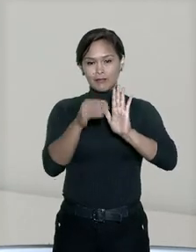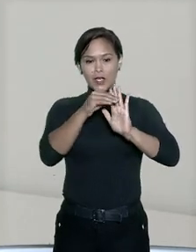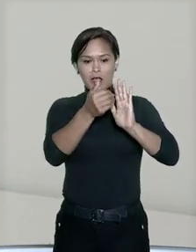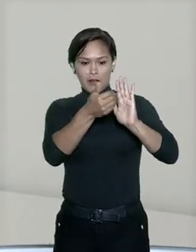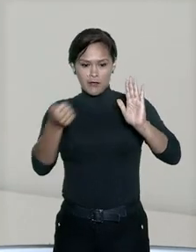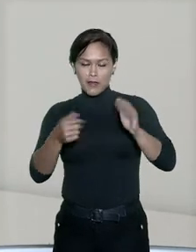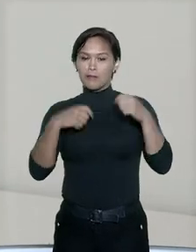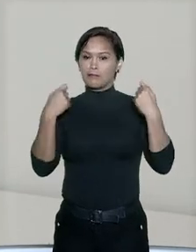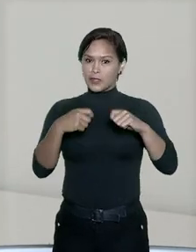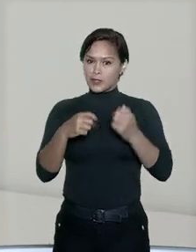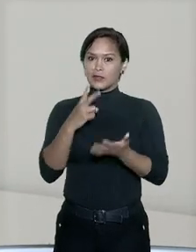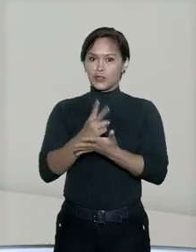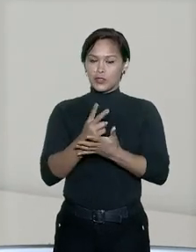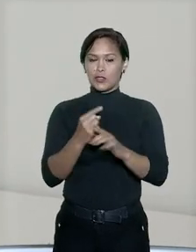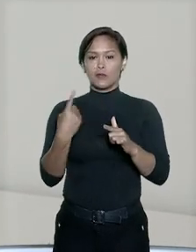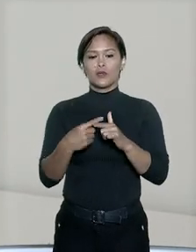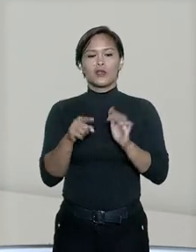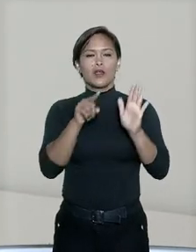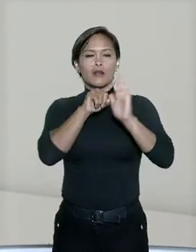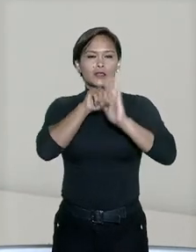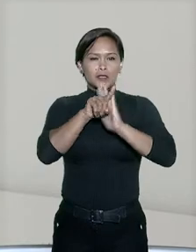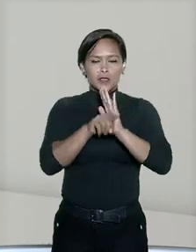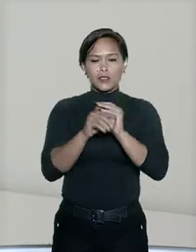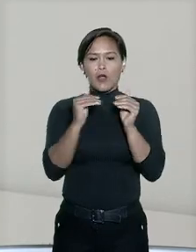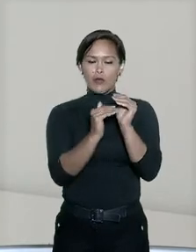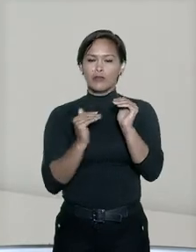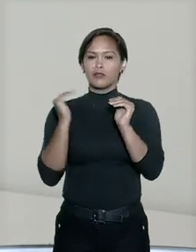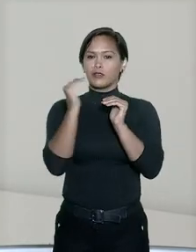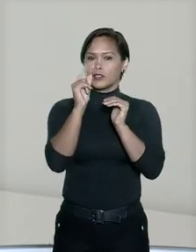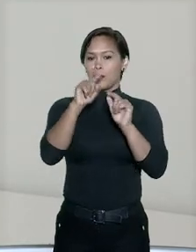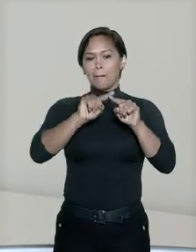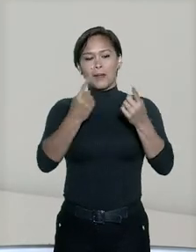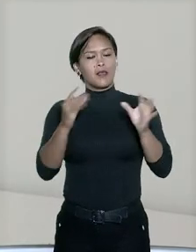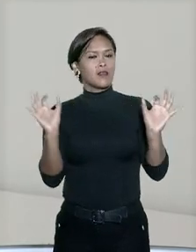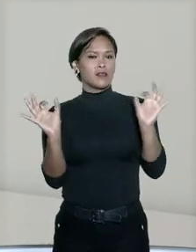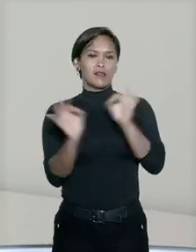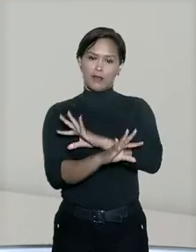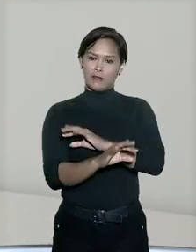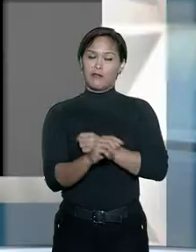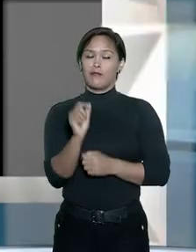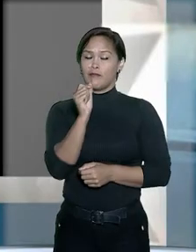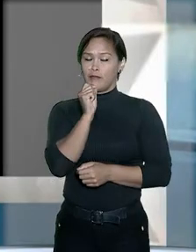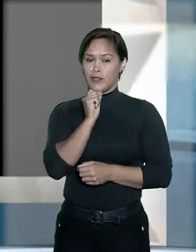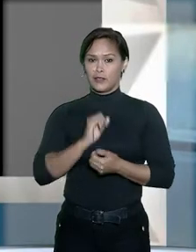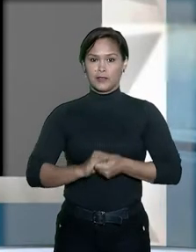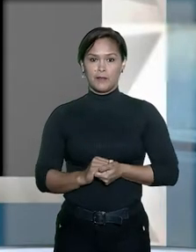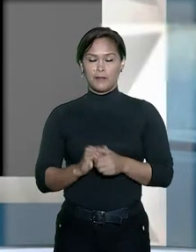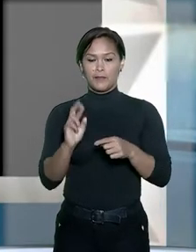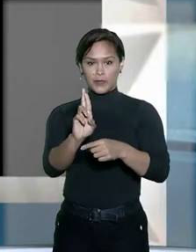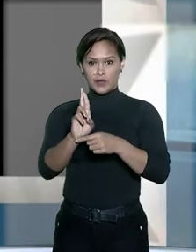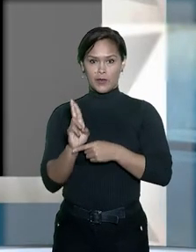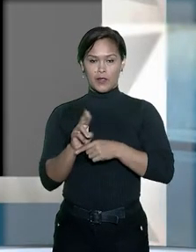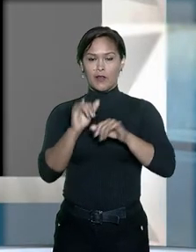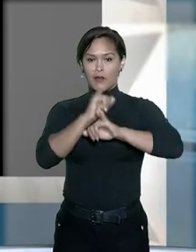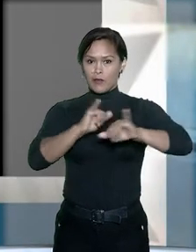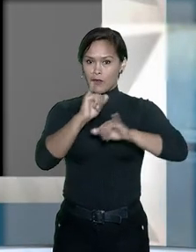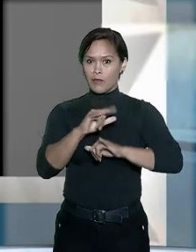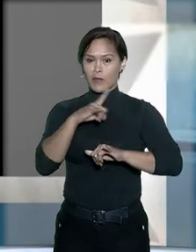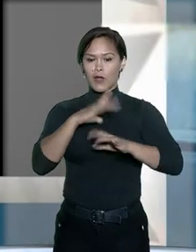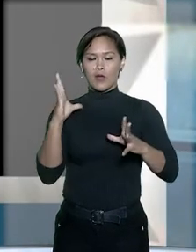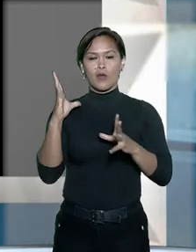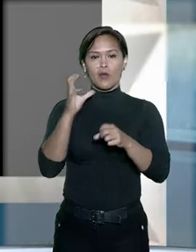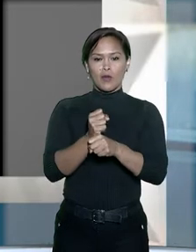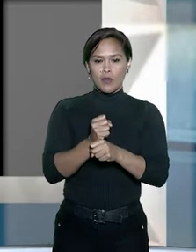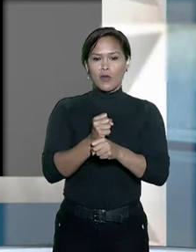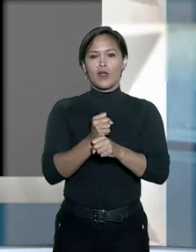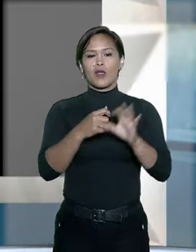continua necessária, pois as apurações estão avançando, mas não foram encerradas. O relator informou ter sido concluído o